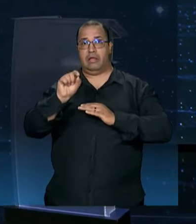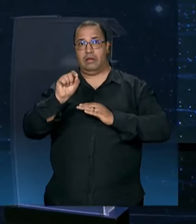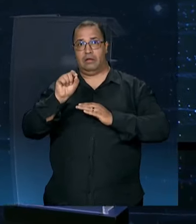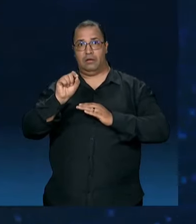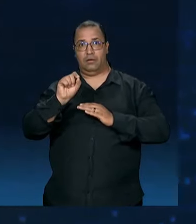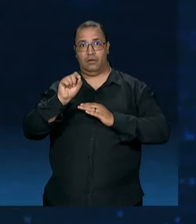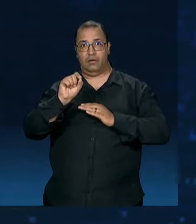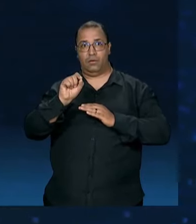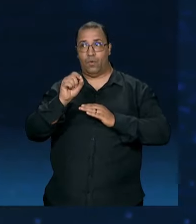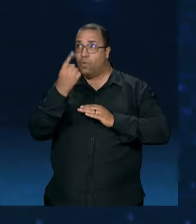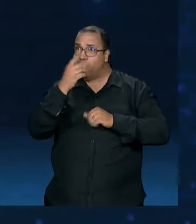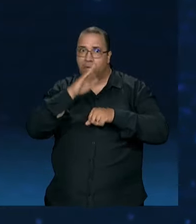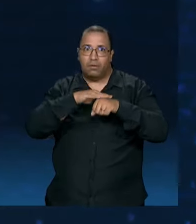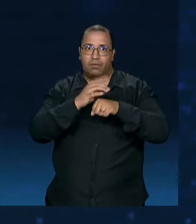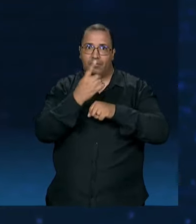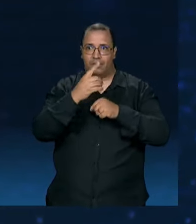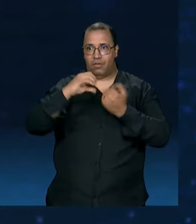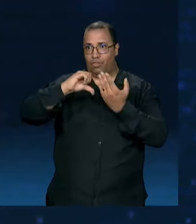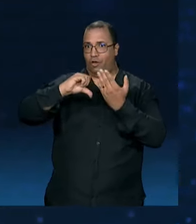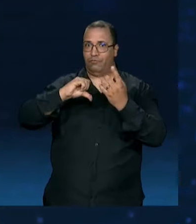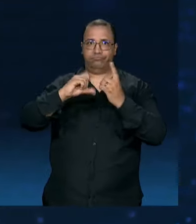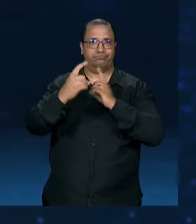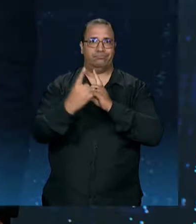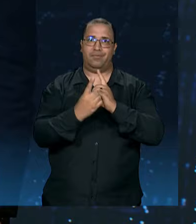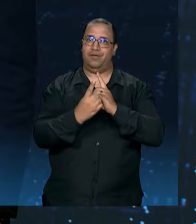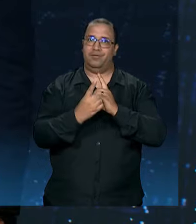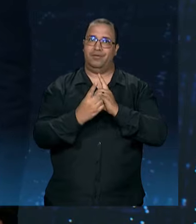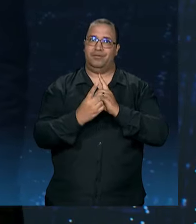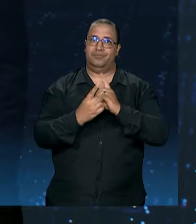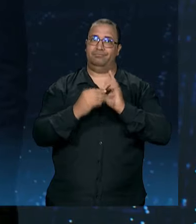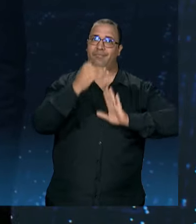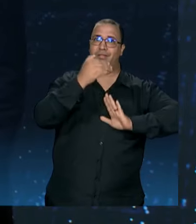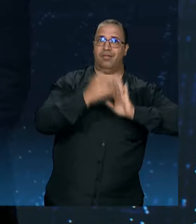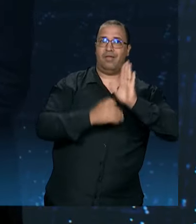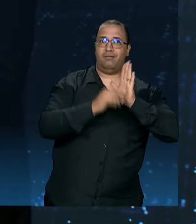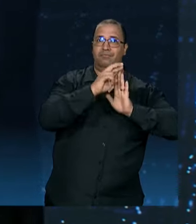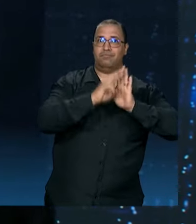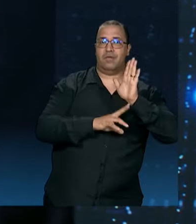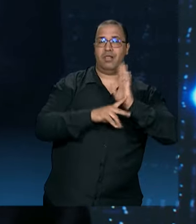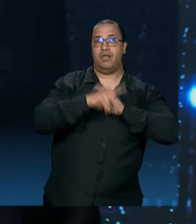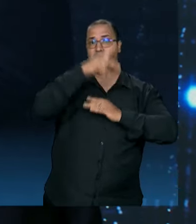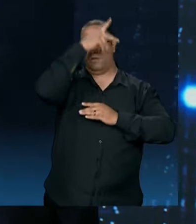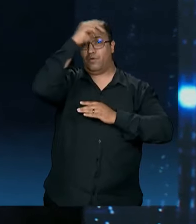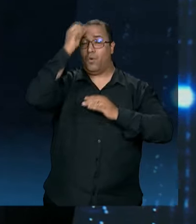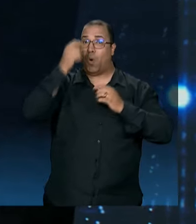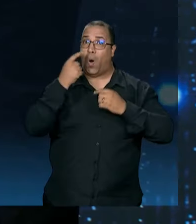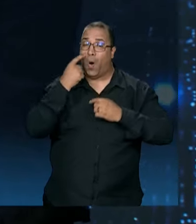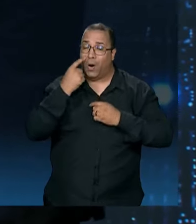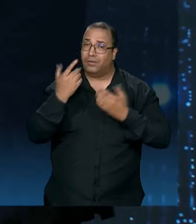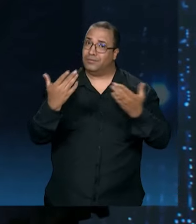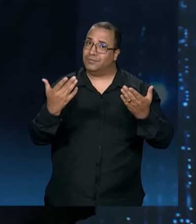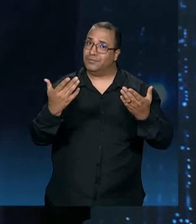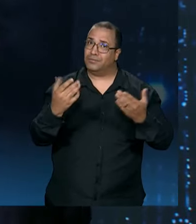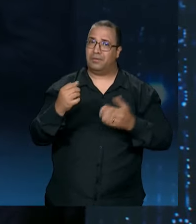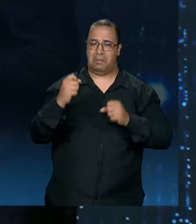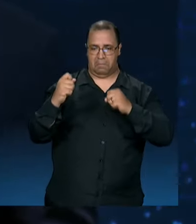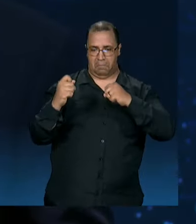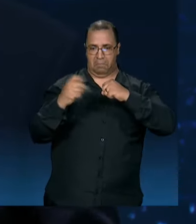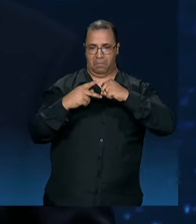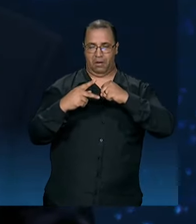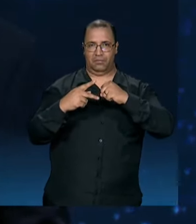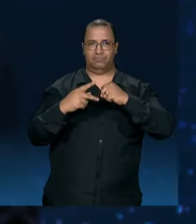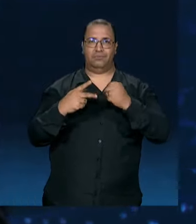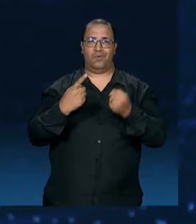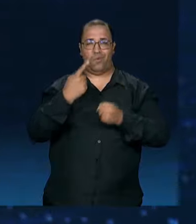uma. Nove não foi atendida e isso é relatório do Tribunal de Contas do município. Olha o que o PSOL faz